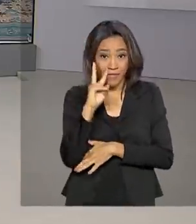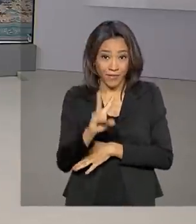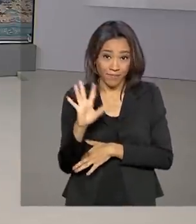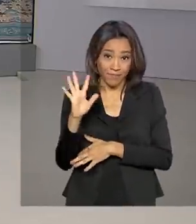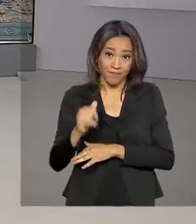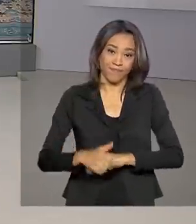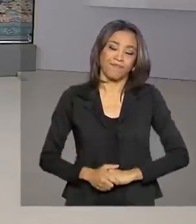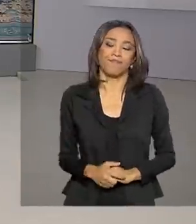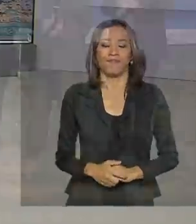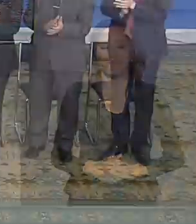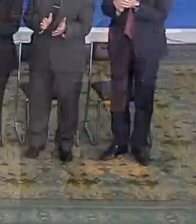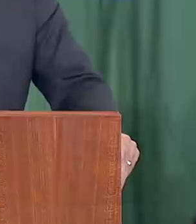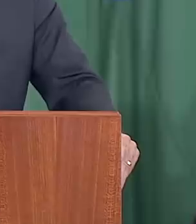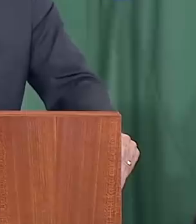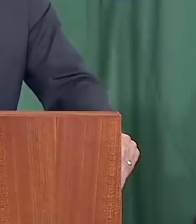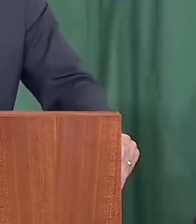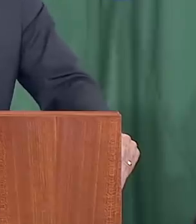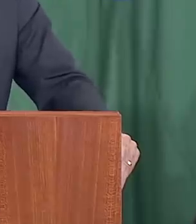lá!